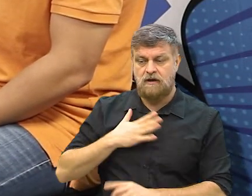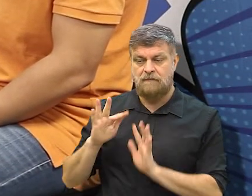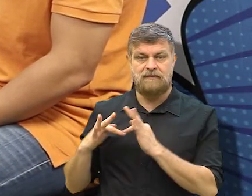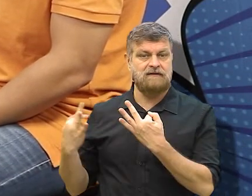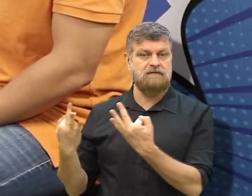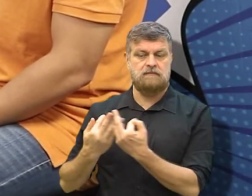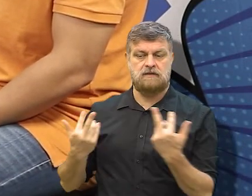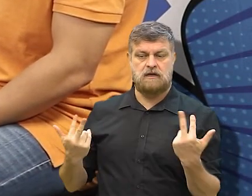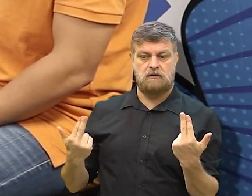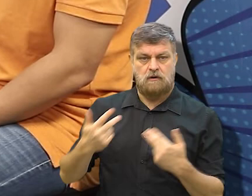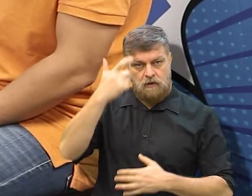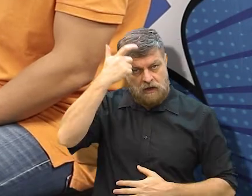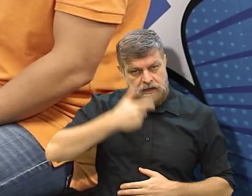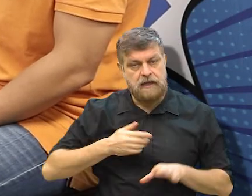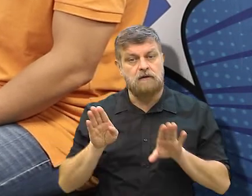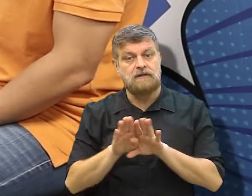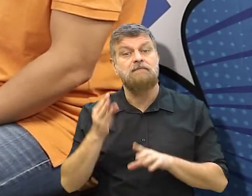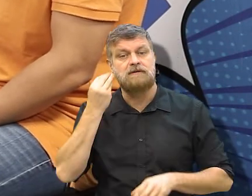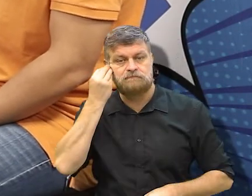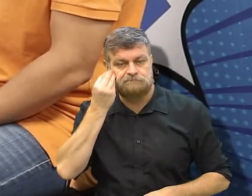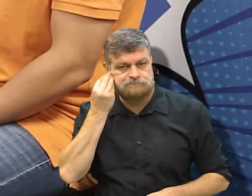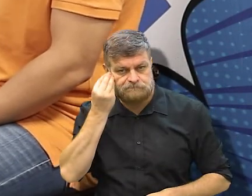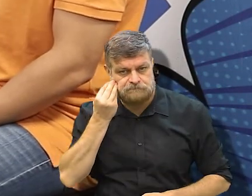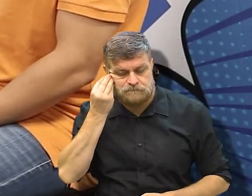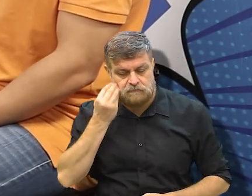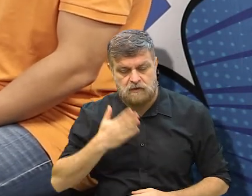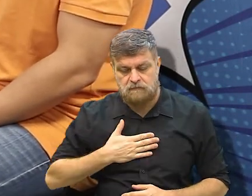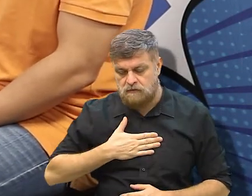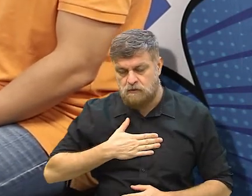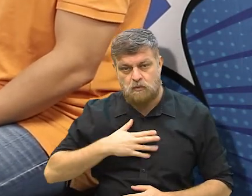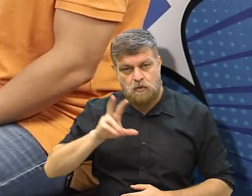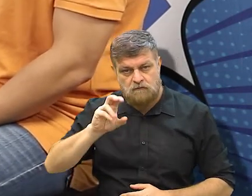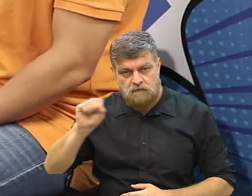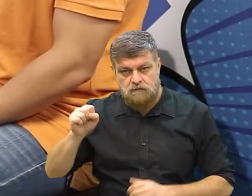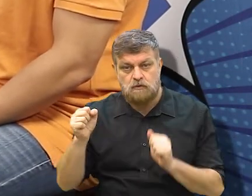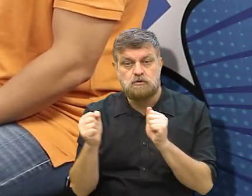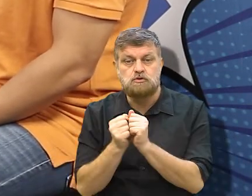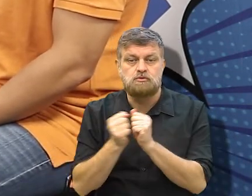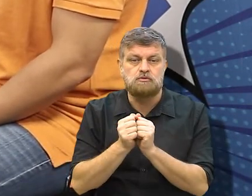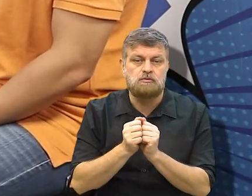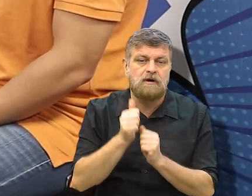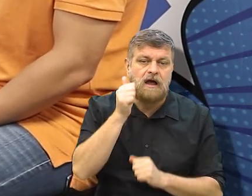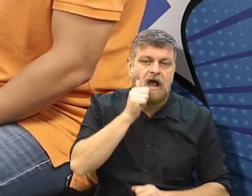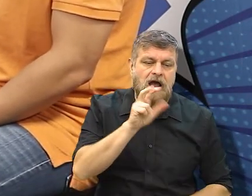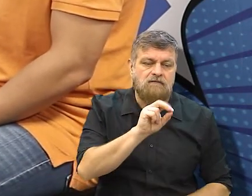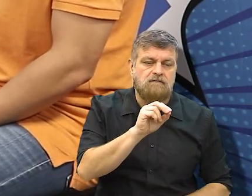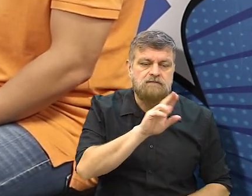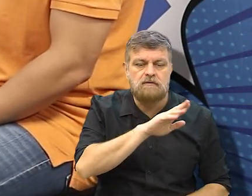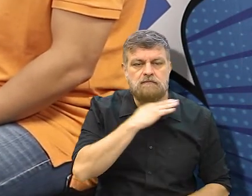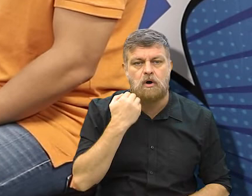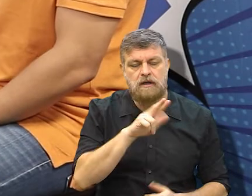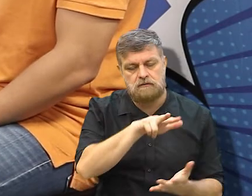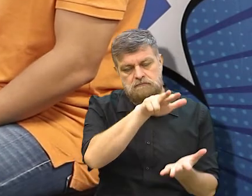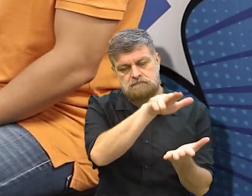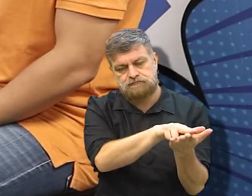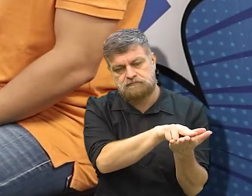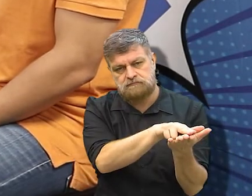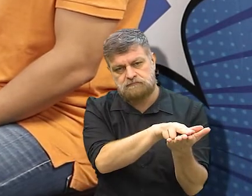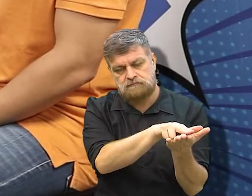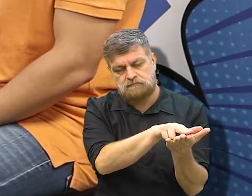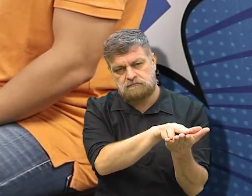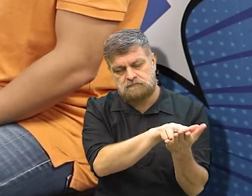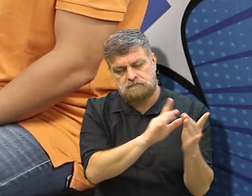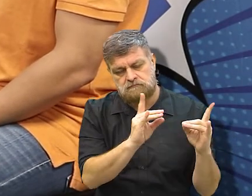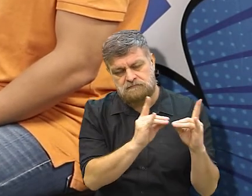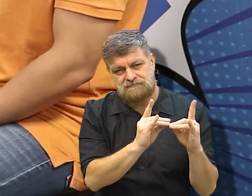a minha família. Eu vivenciei isso também. Meu avô, ao lado da minha avó, falecida, e